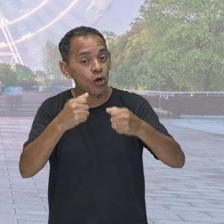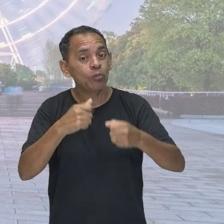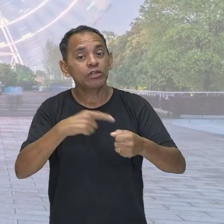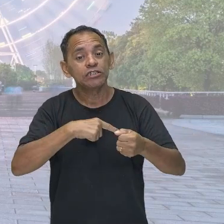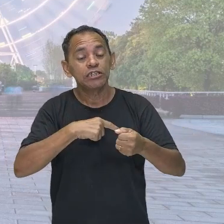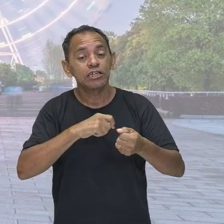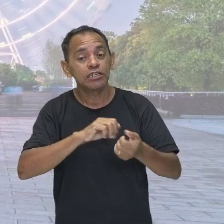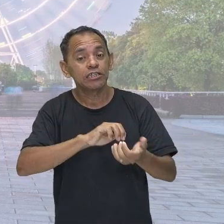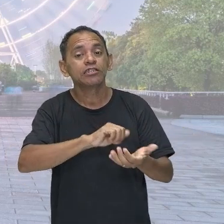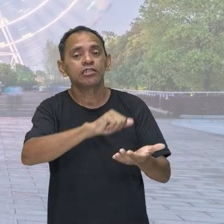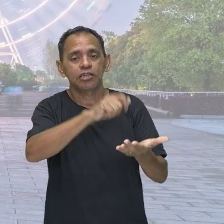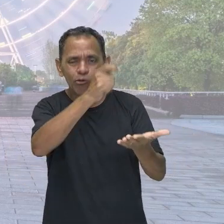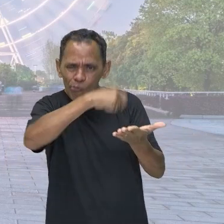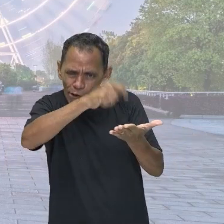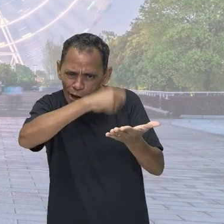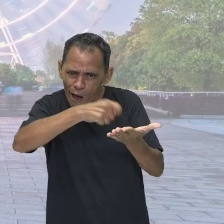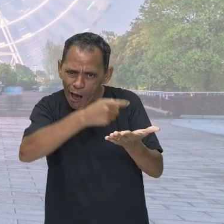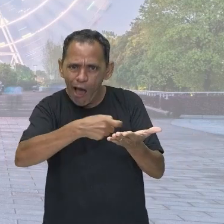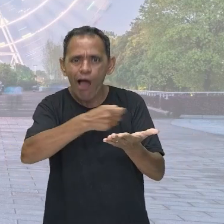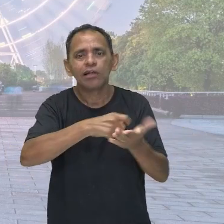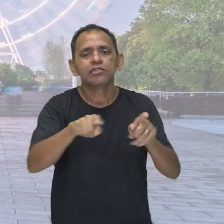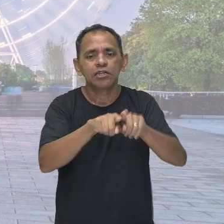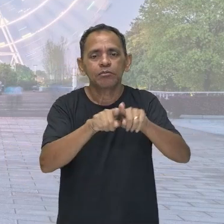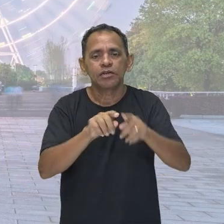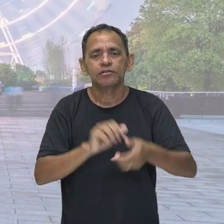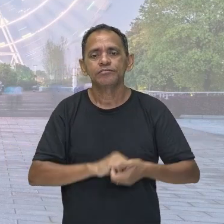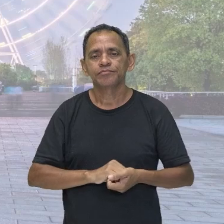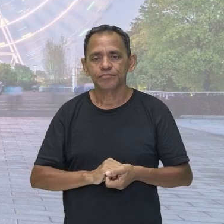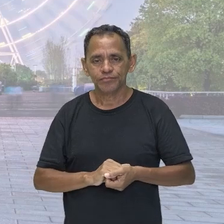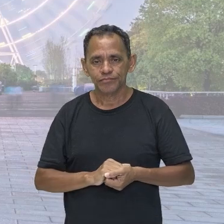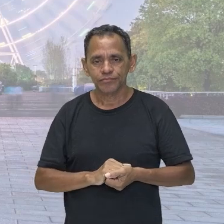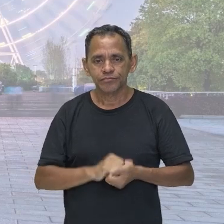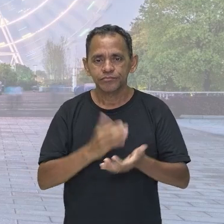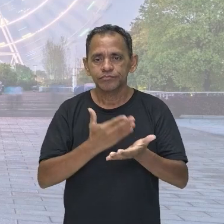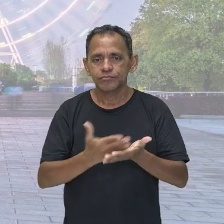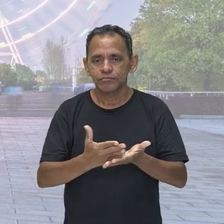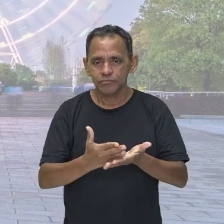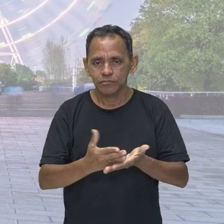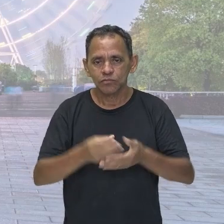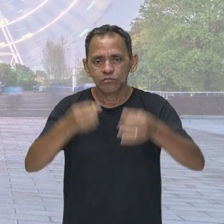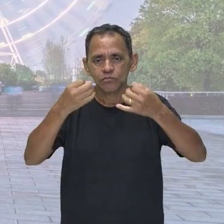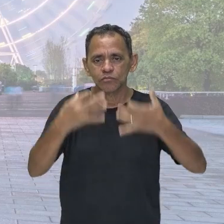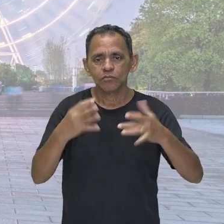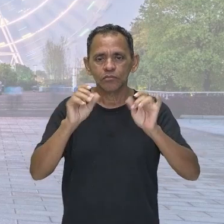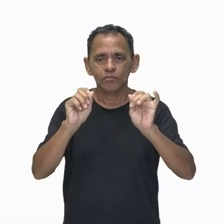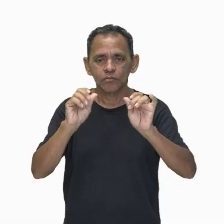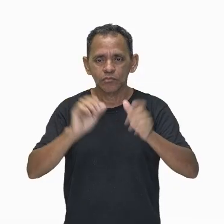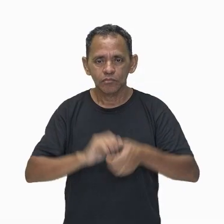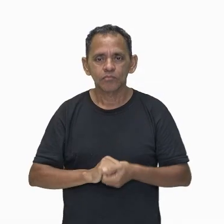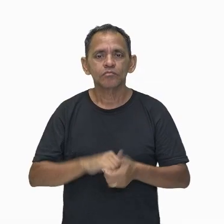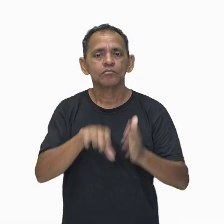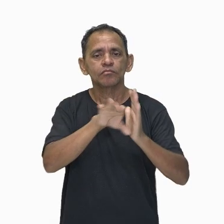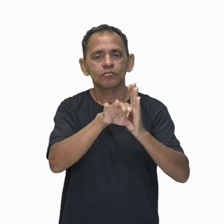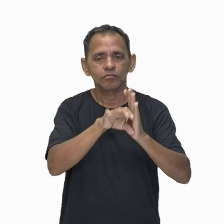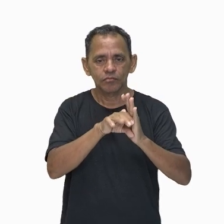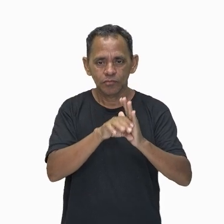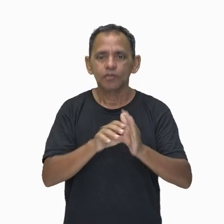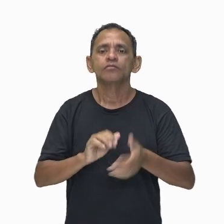que eu vou te passar nessa aula. Para começar, eu quero falar com vocês sobre o conceito de energia.